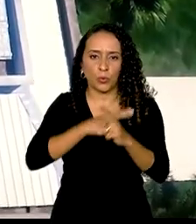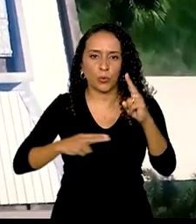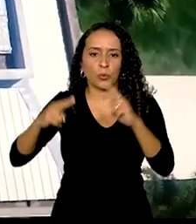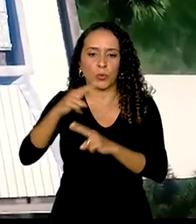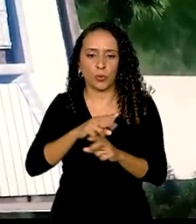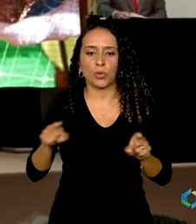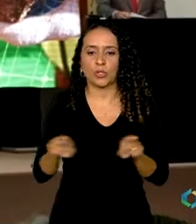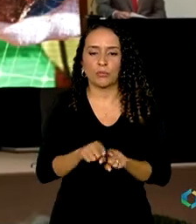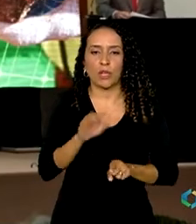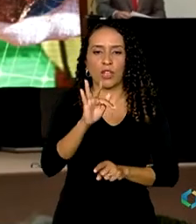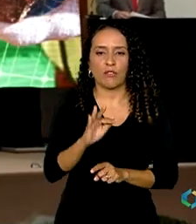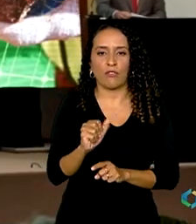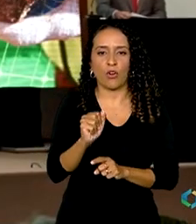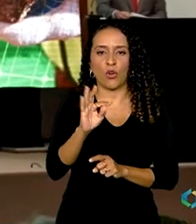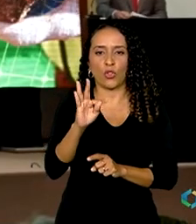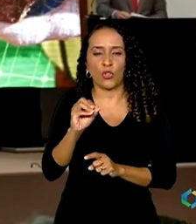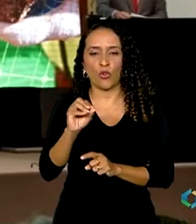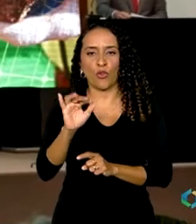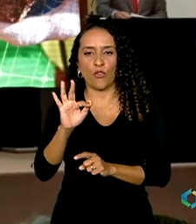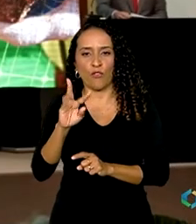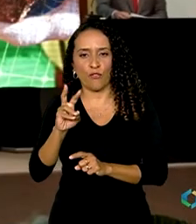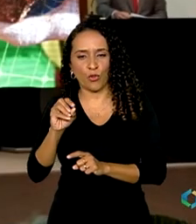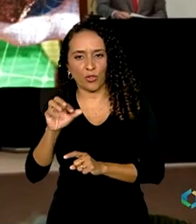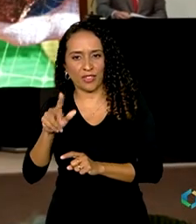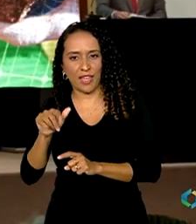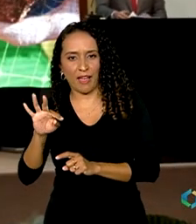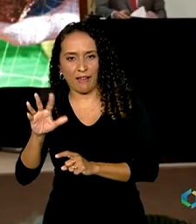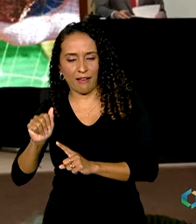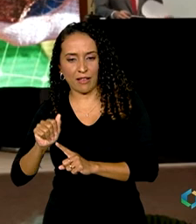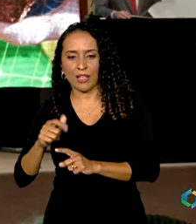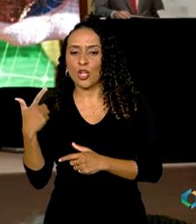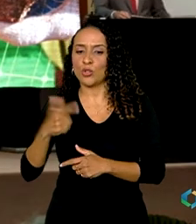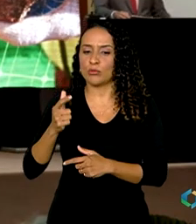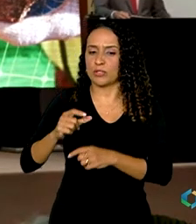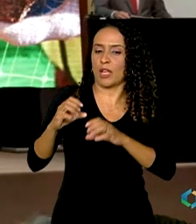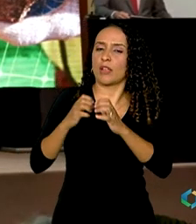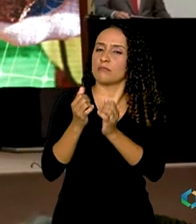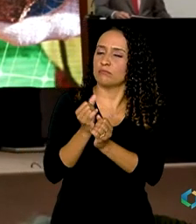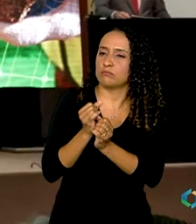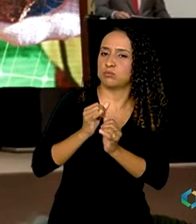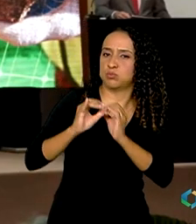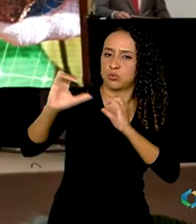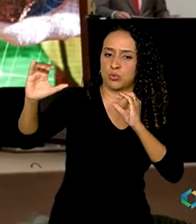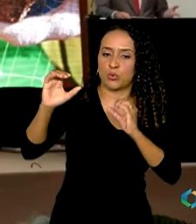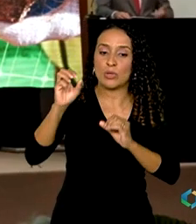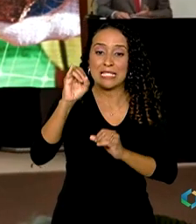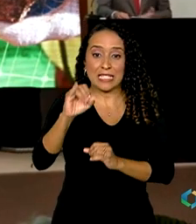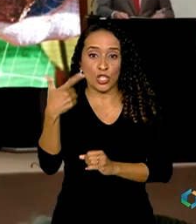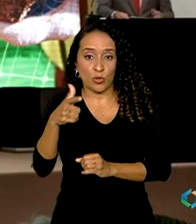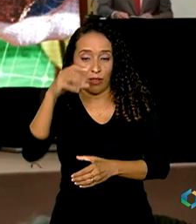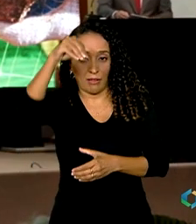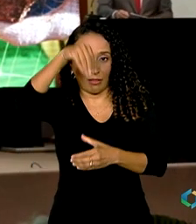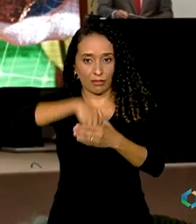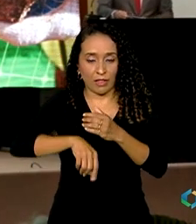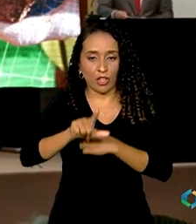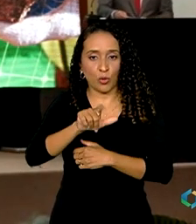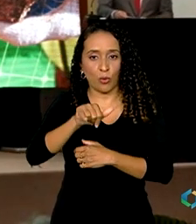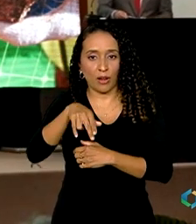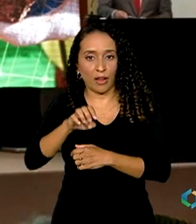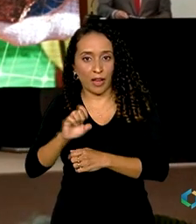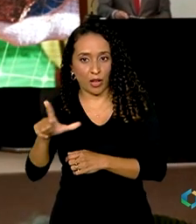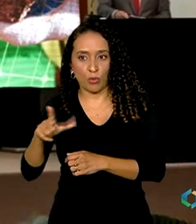fotovoltaica. Não é possível termos turbinas eólicas sem o níquel. Não existe